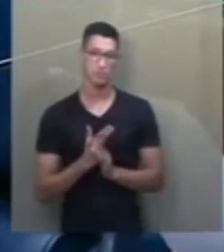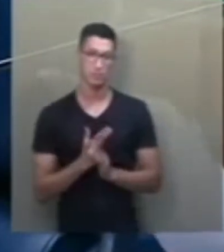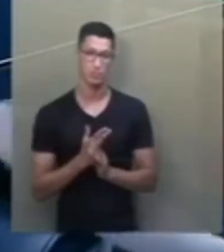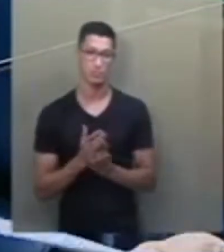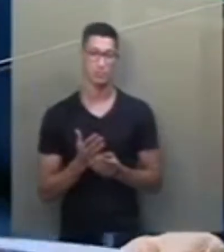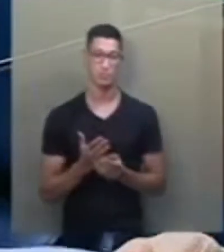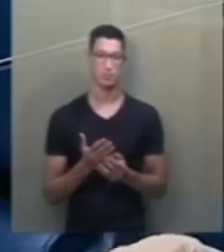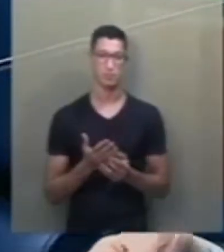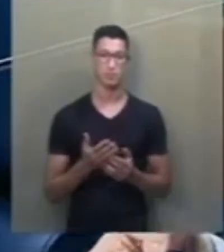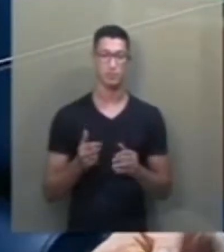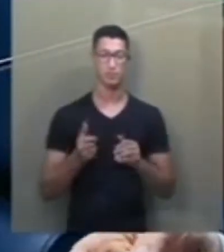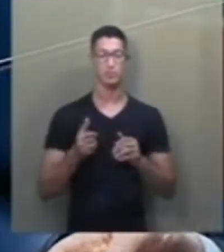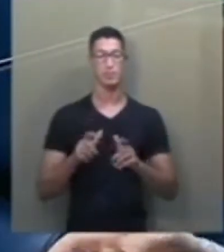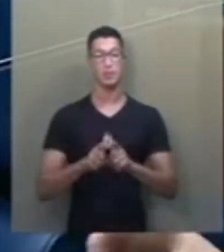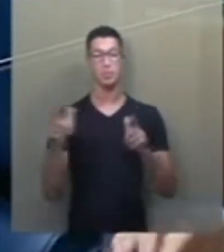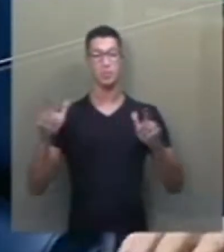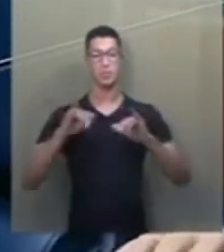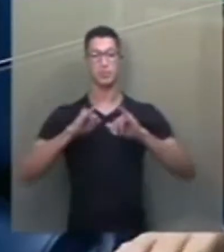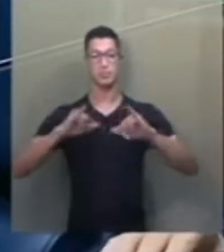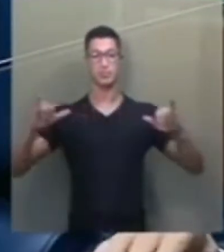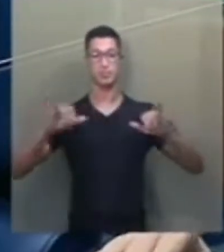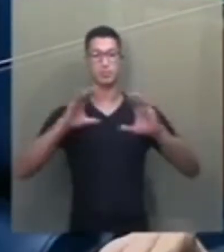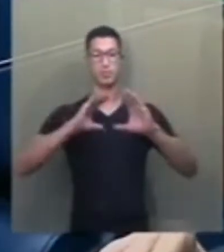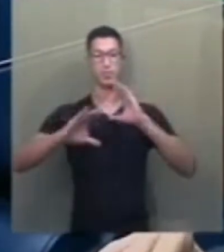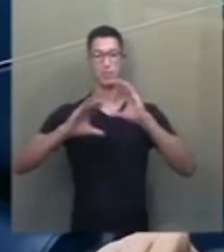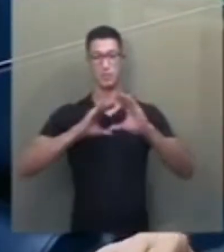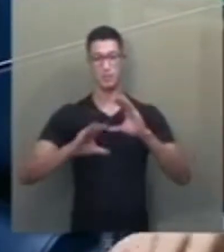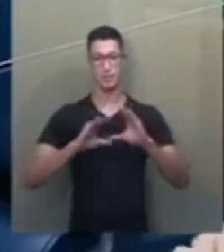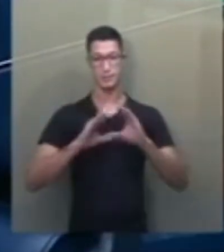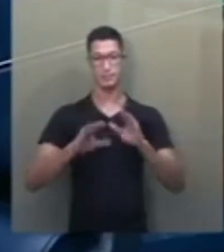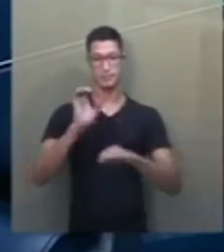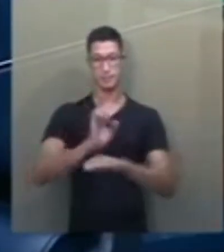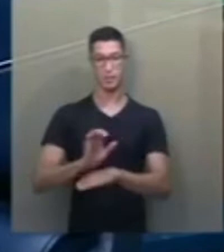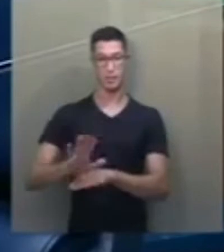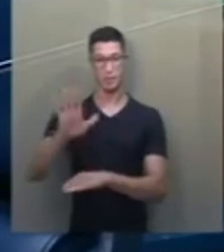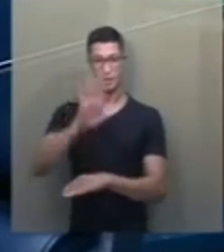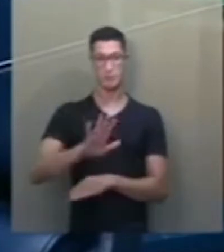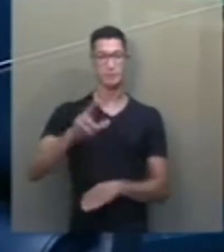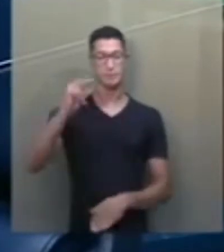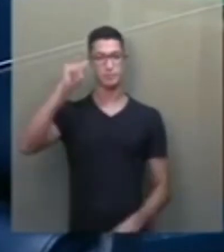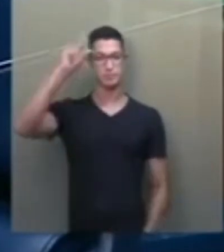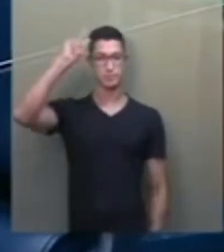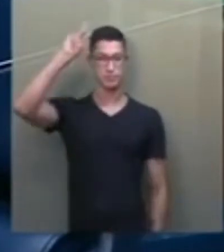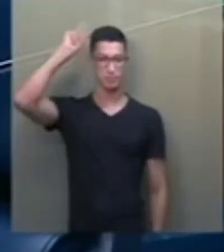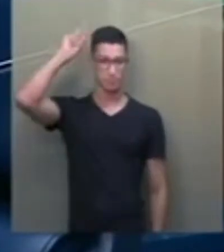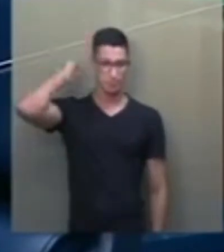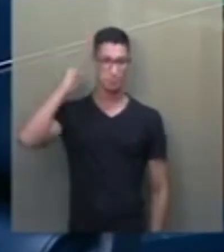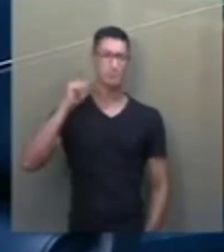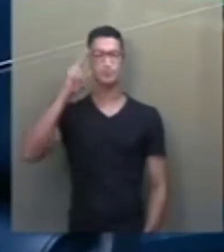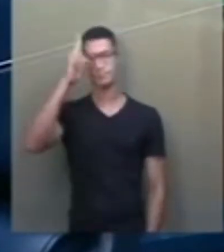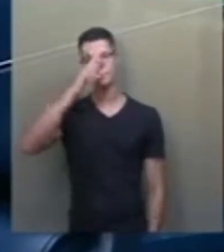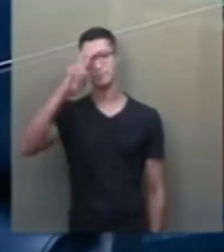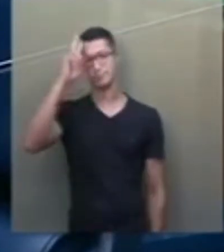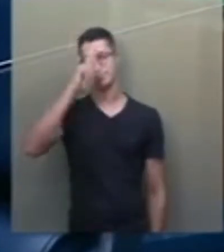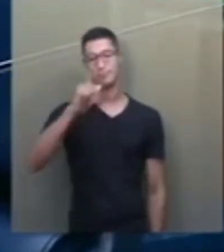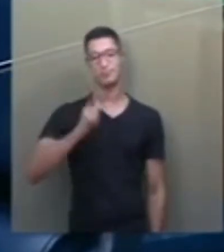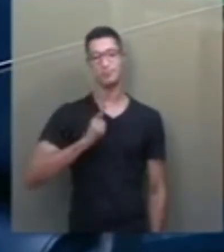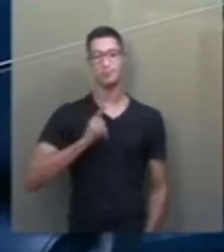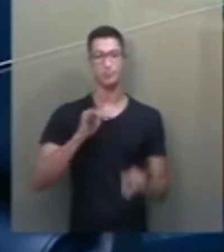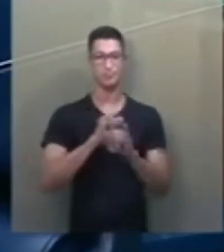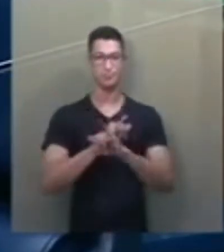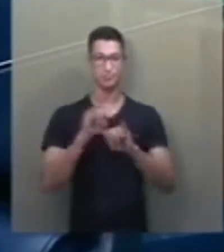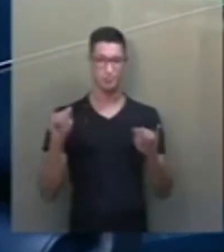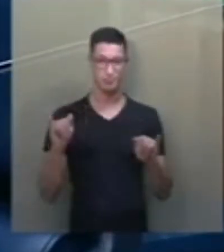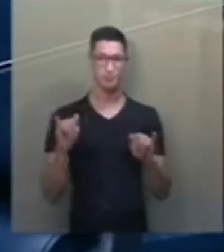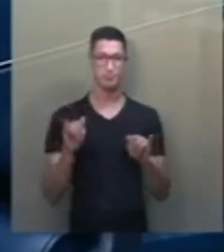É o maior veículo de comunicação do estado do Pará, antigo, que tem feito história, né, informando